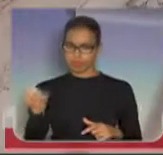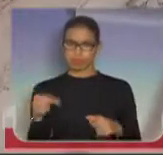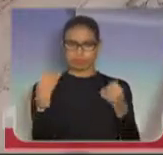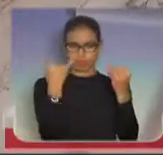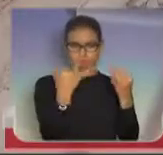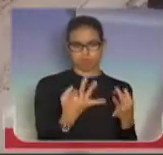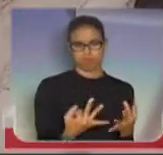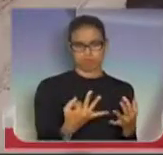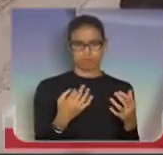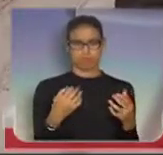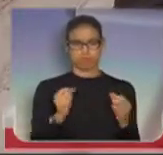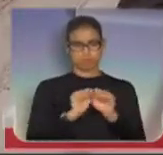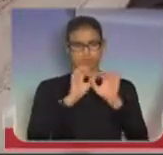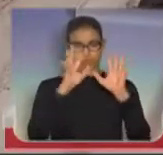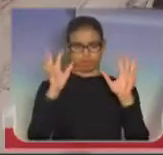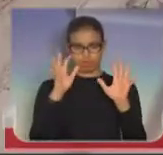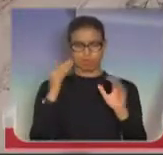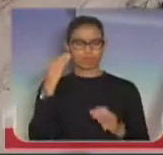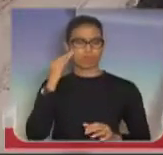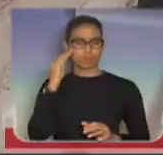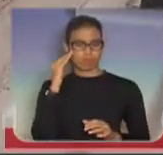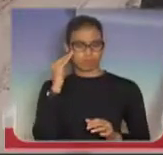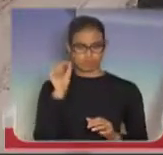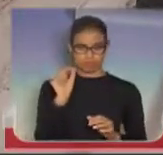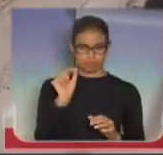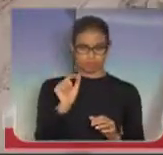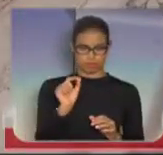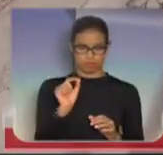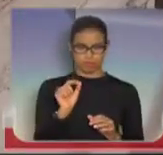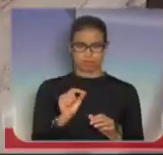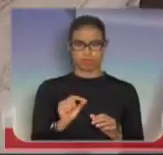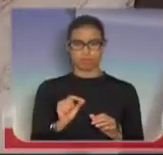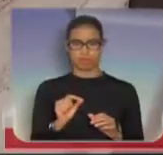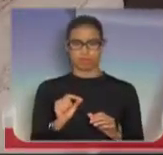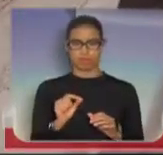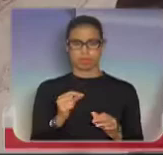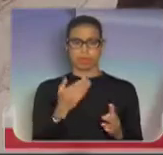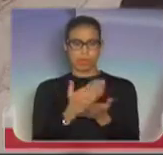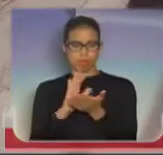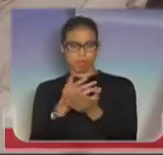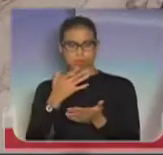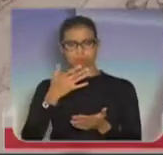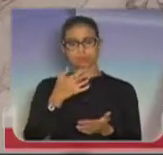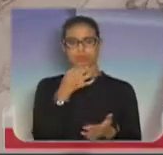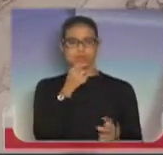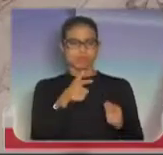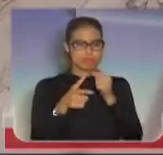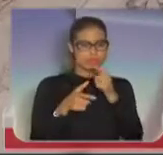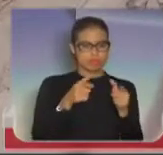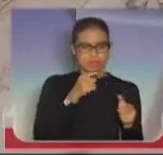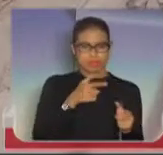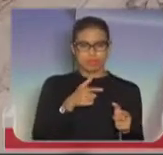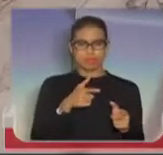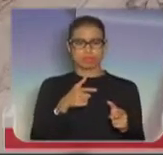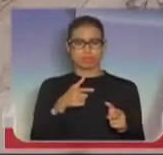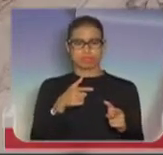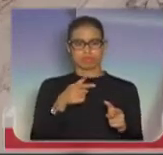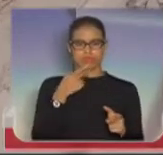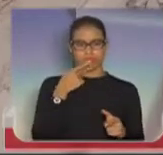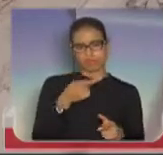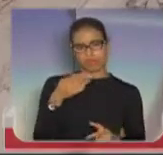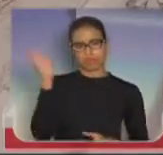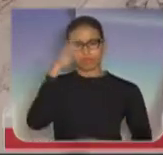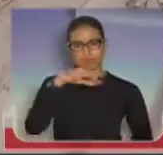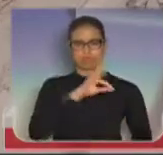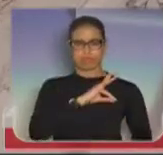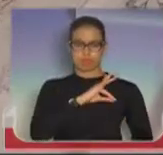porque, entenda uma coisa, eu acho interessante os críticos de plantão das polícias, das